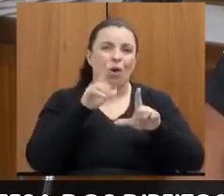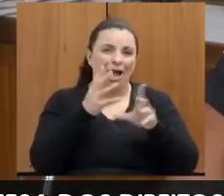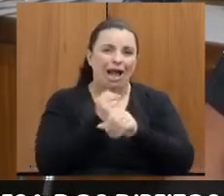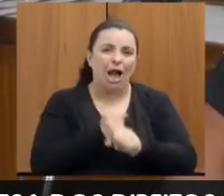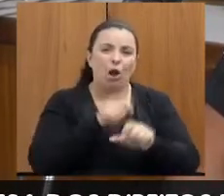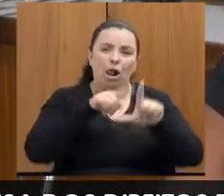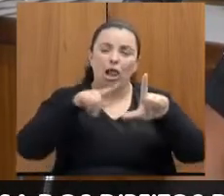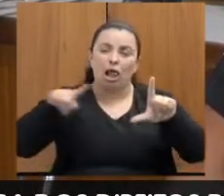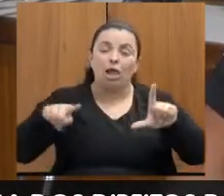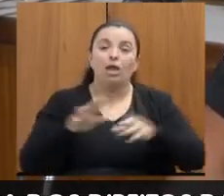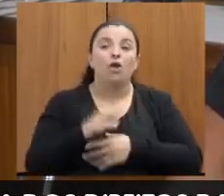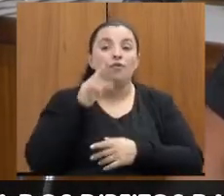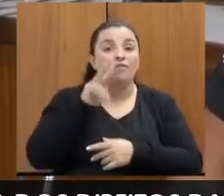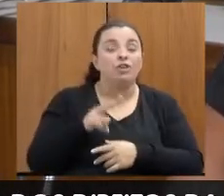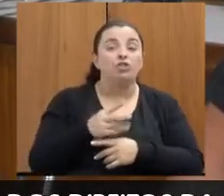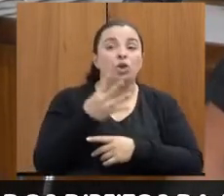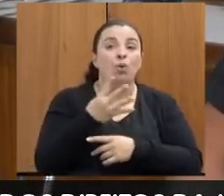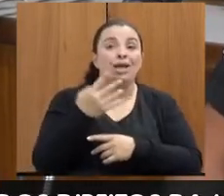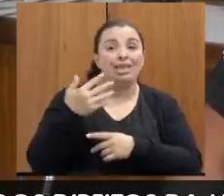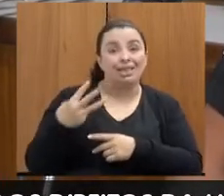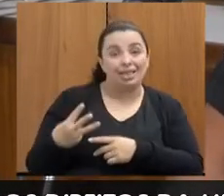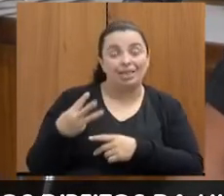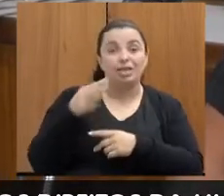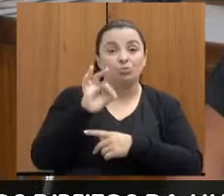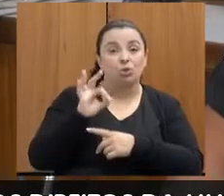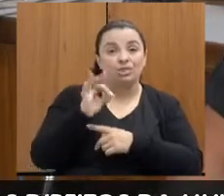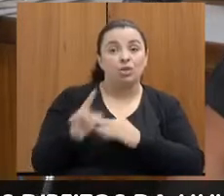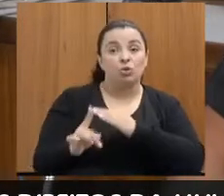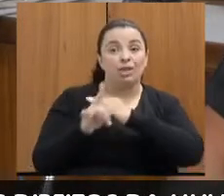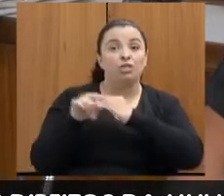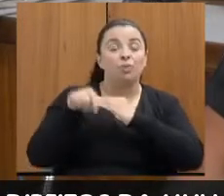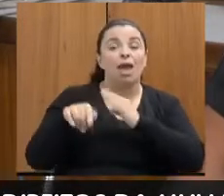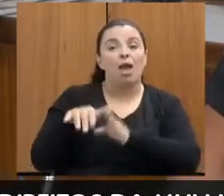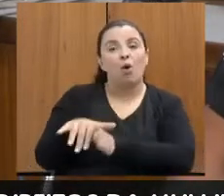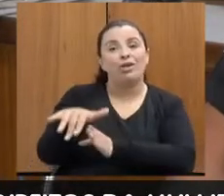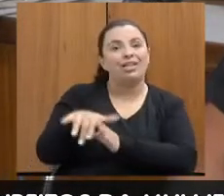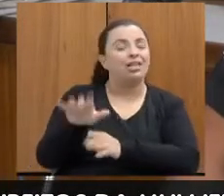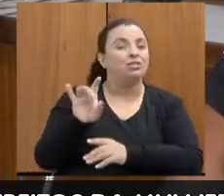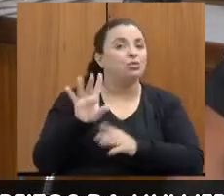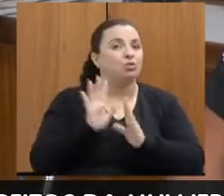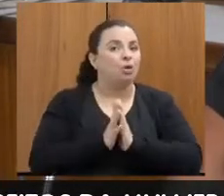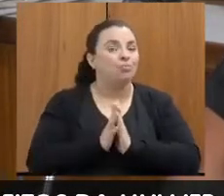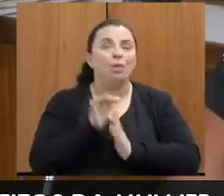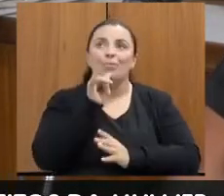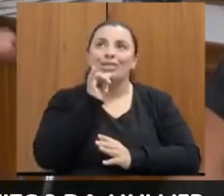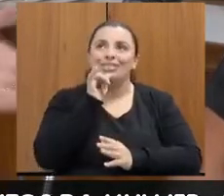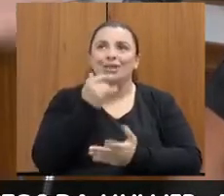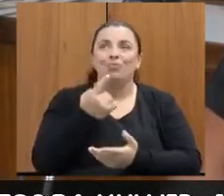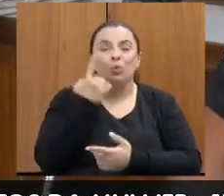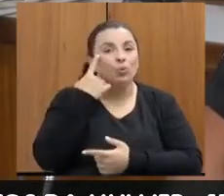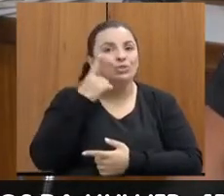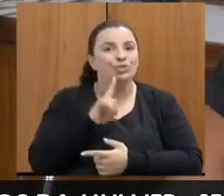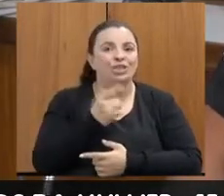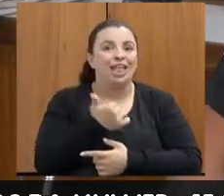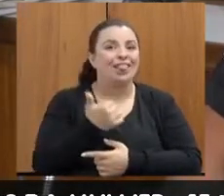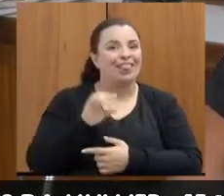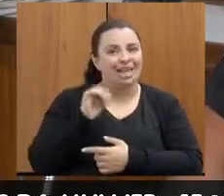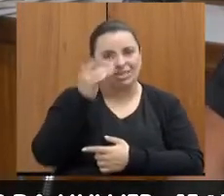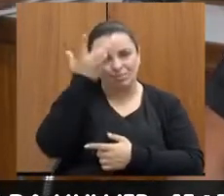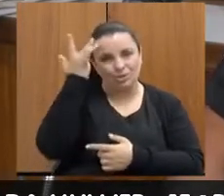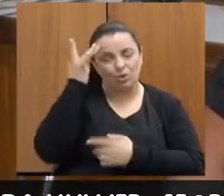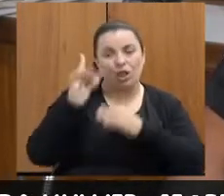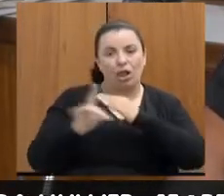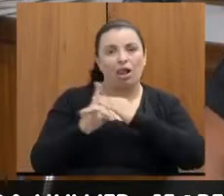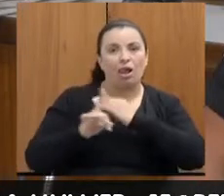delegacia são casos de orientação. Então, quer dizer, se eu faço 10 atendimentos num dia, 43% são quatro, são quatro